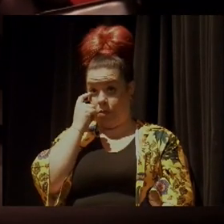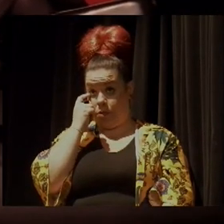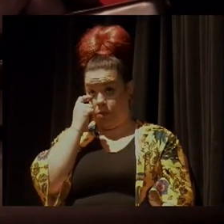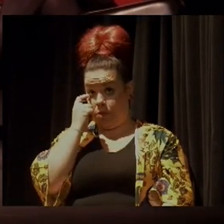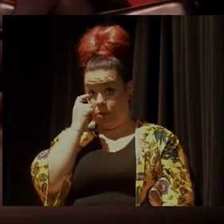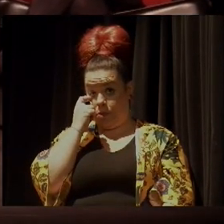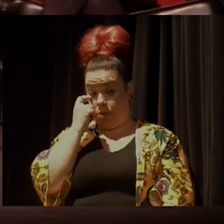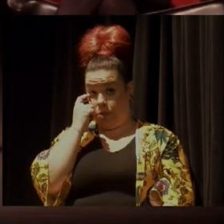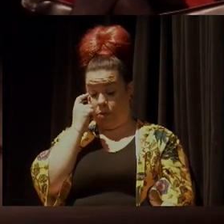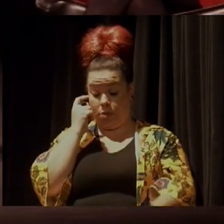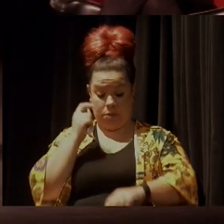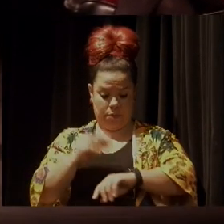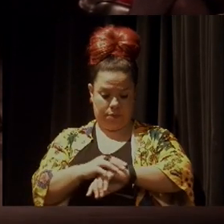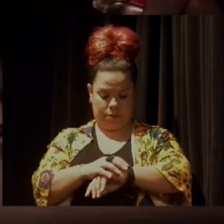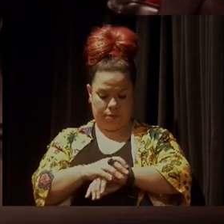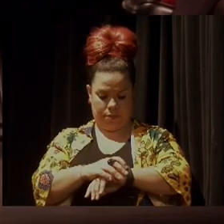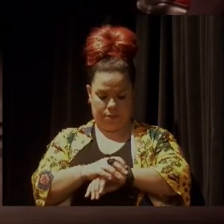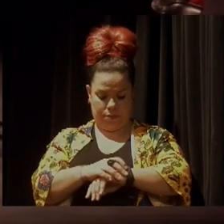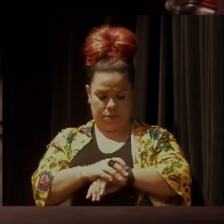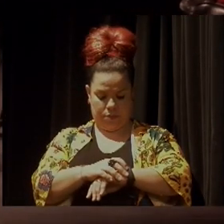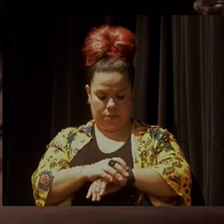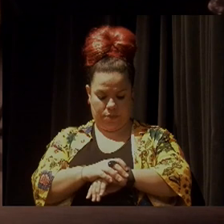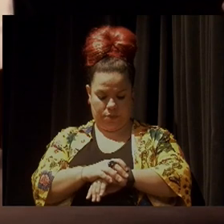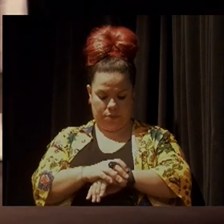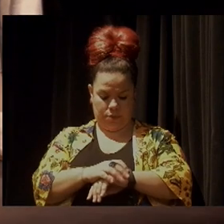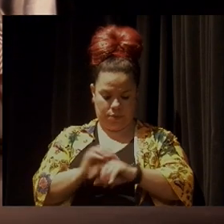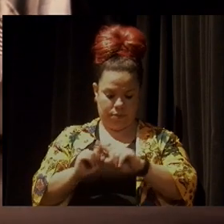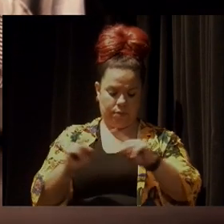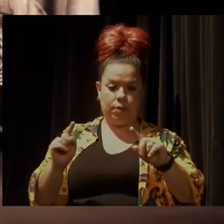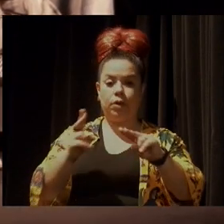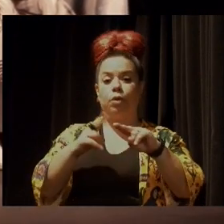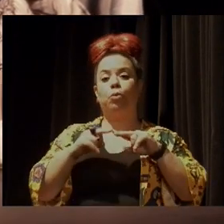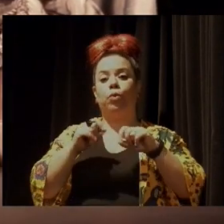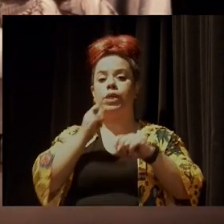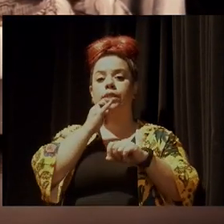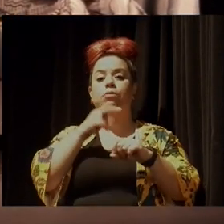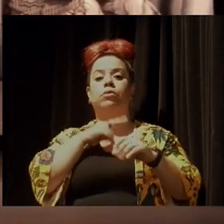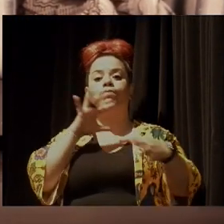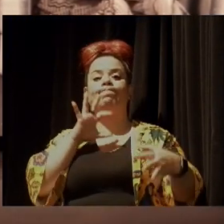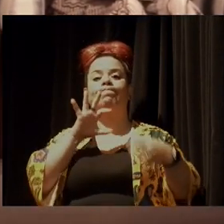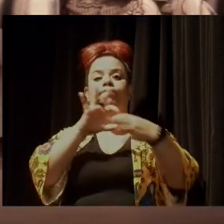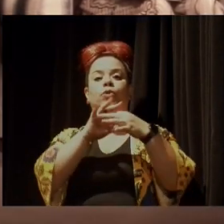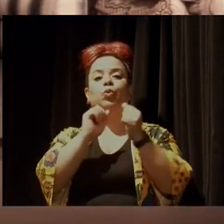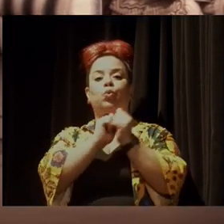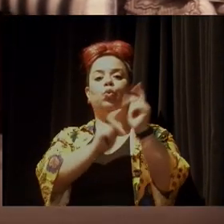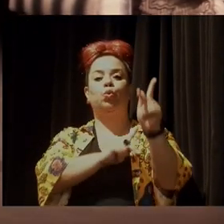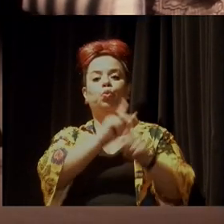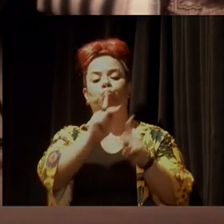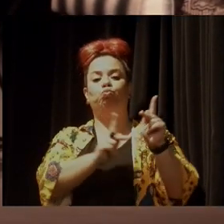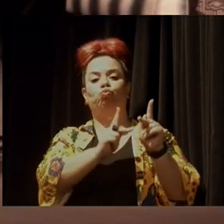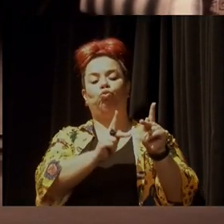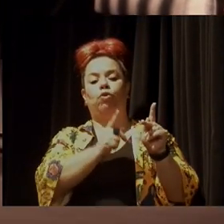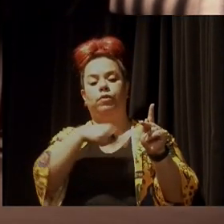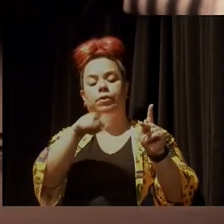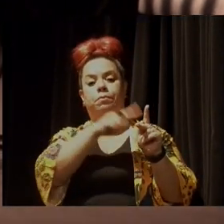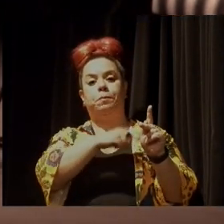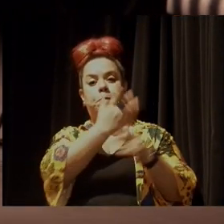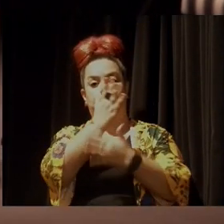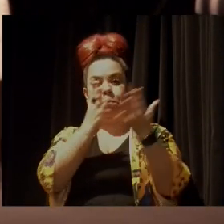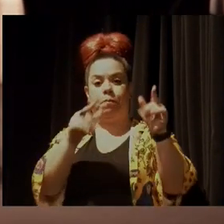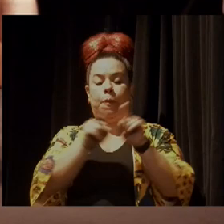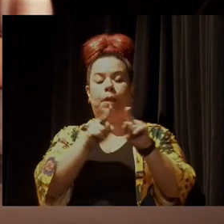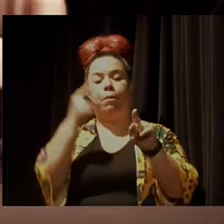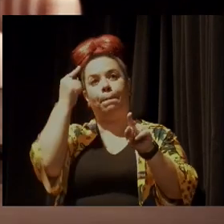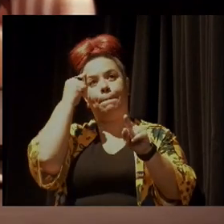mas muito a partir da sua aliança dos povos da floresta, pensada para